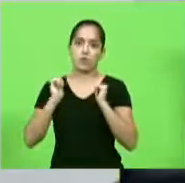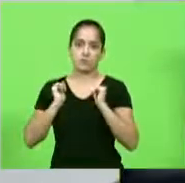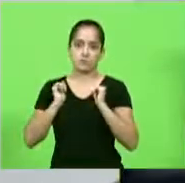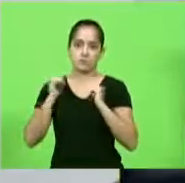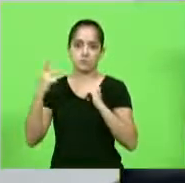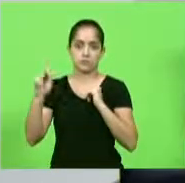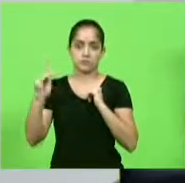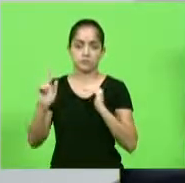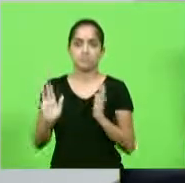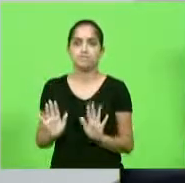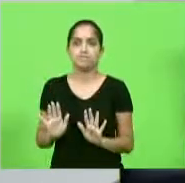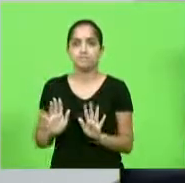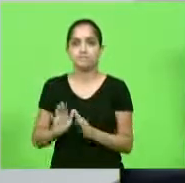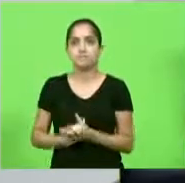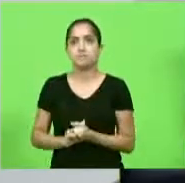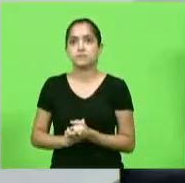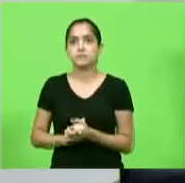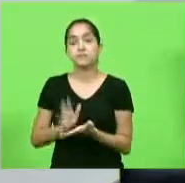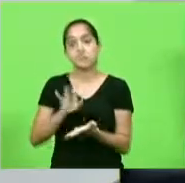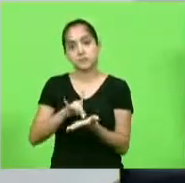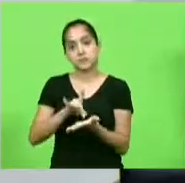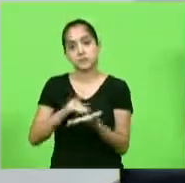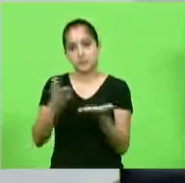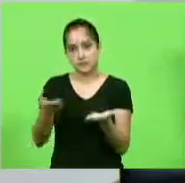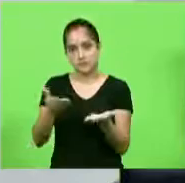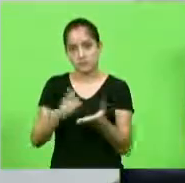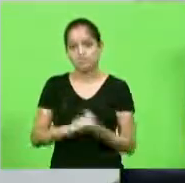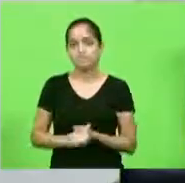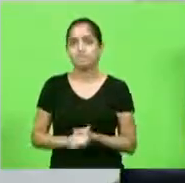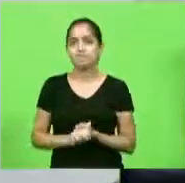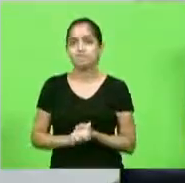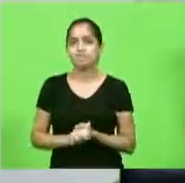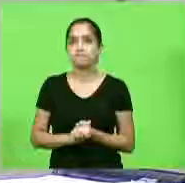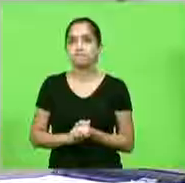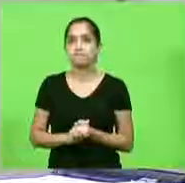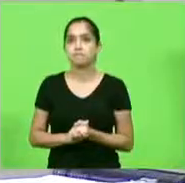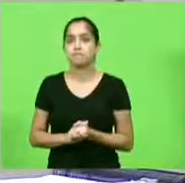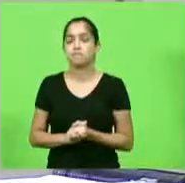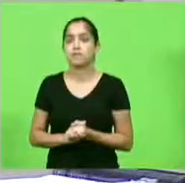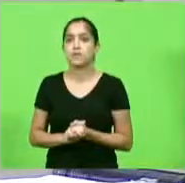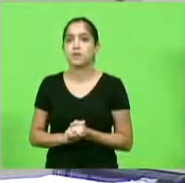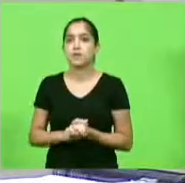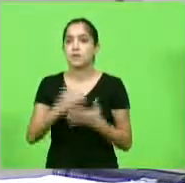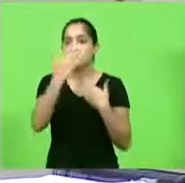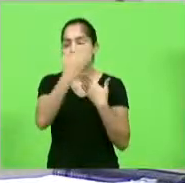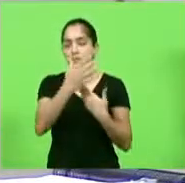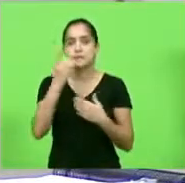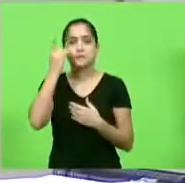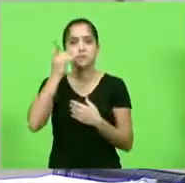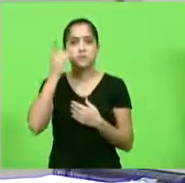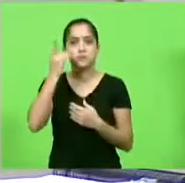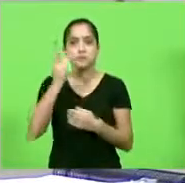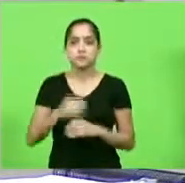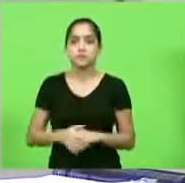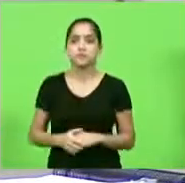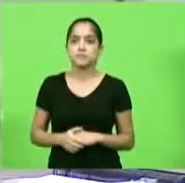dele, então, essa é a verdade, Santa Catarina, obrigado. Obrigado, deputado Kennedy.